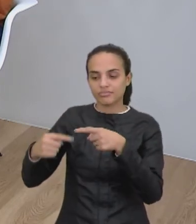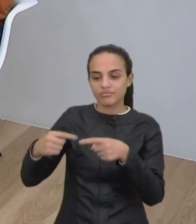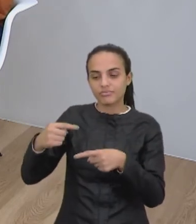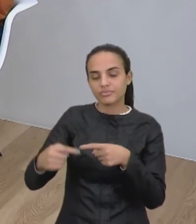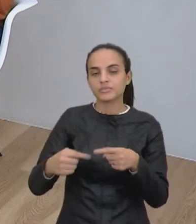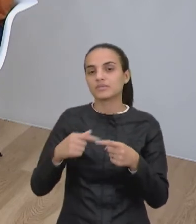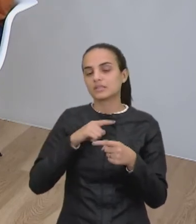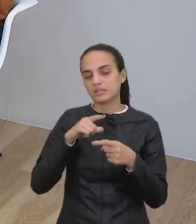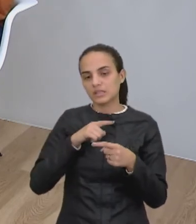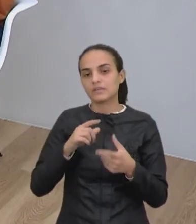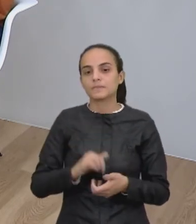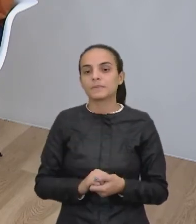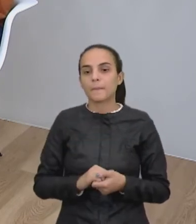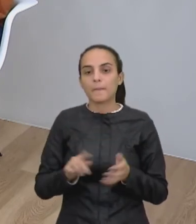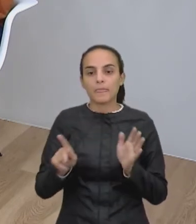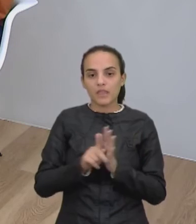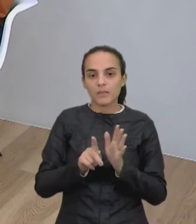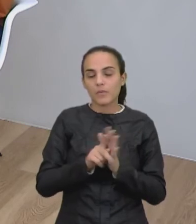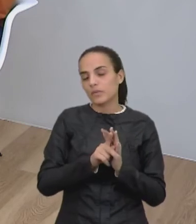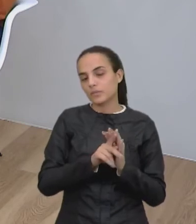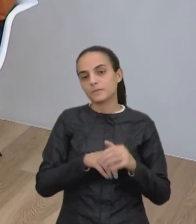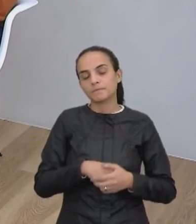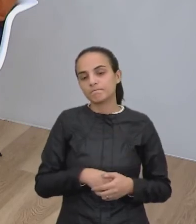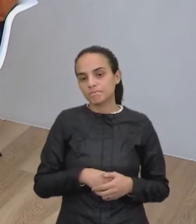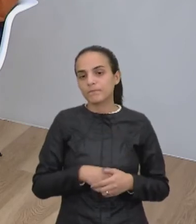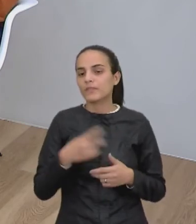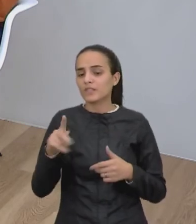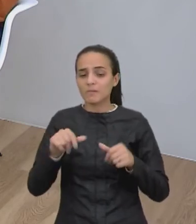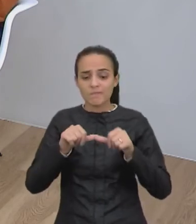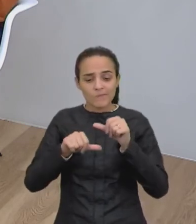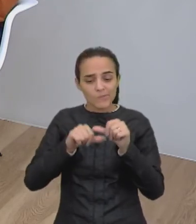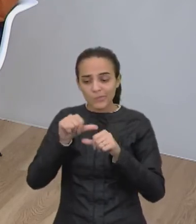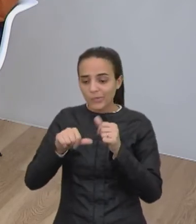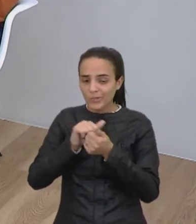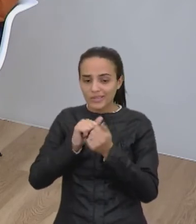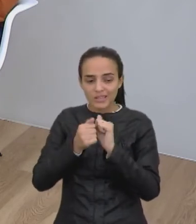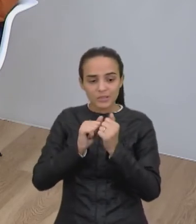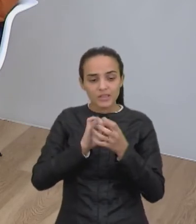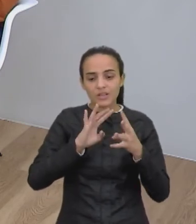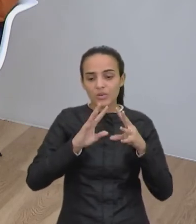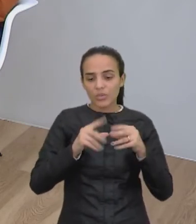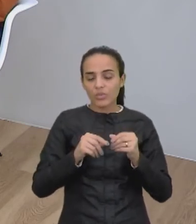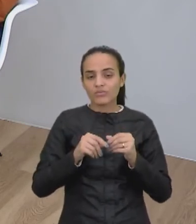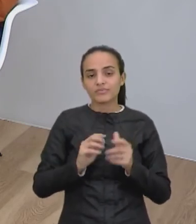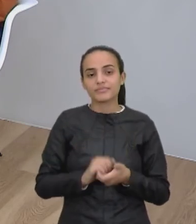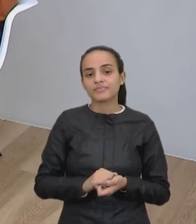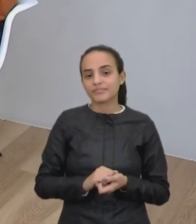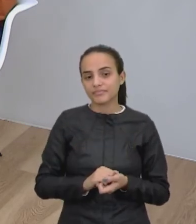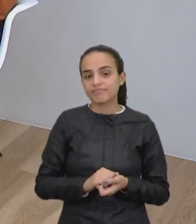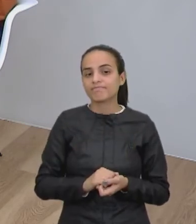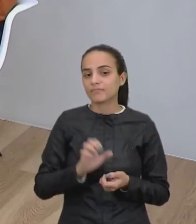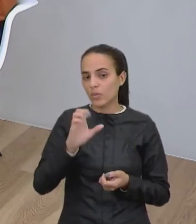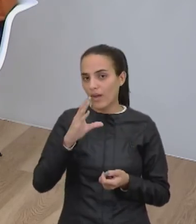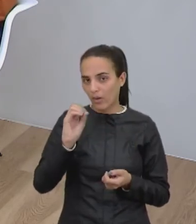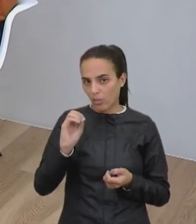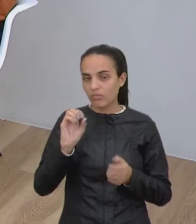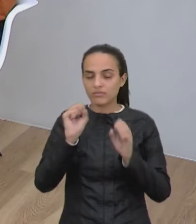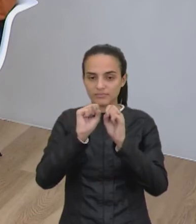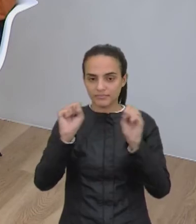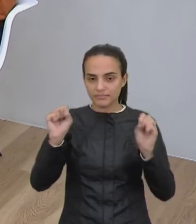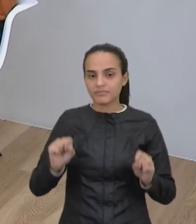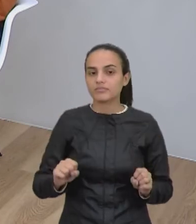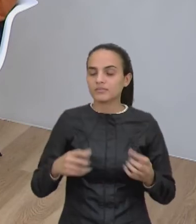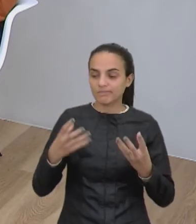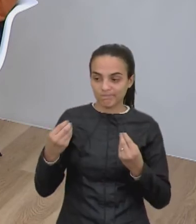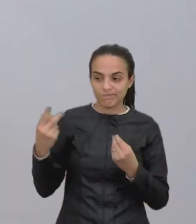subindo, na cadeia alimentar vai subindo. Você altera todo completamente aquele ecossistema. Verdade, né. Então, muito